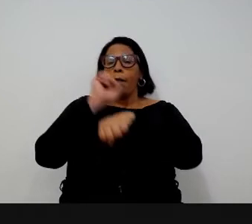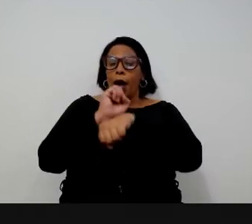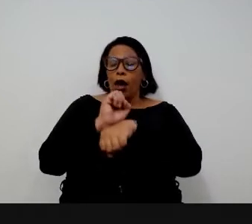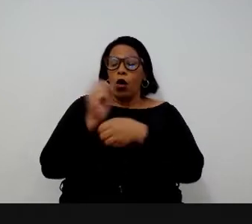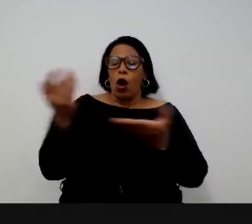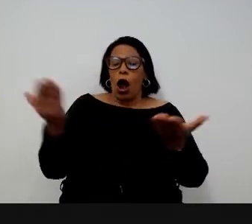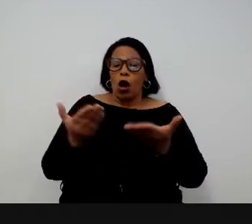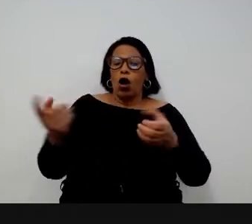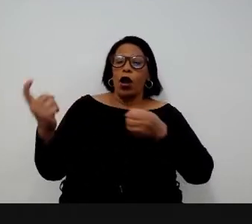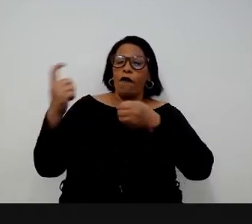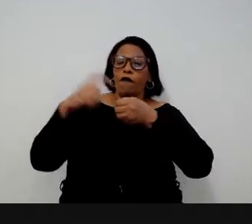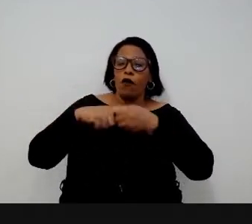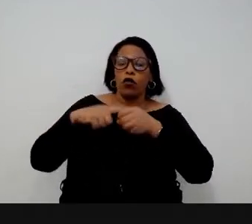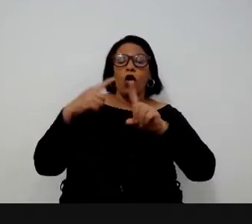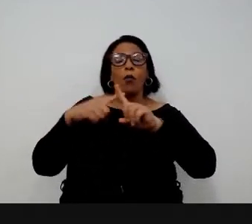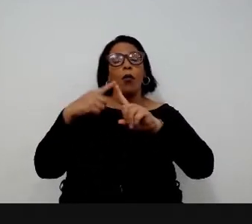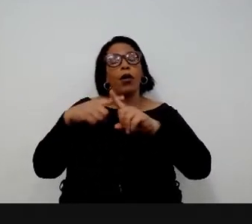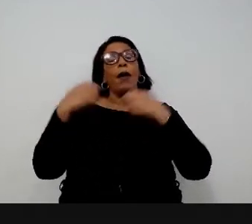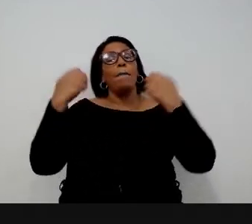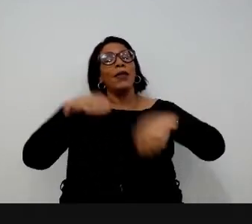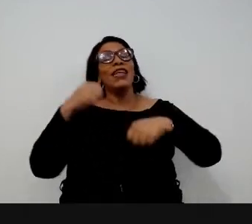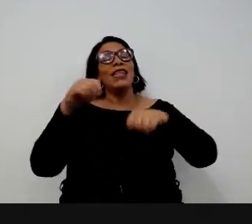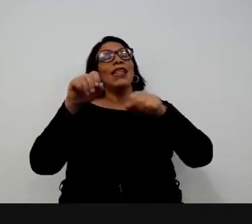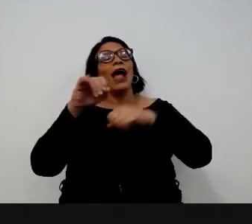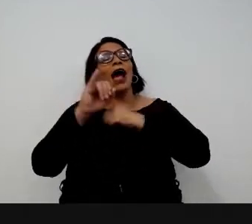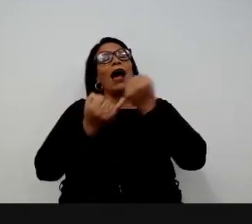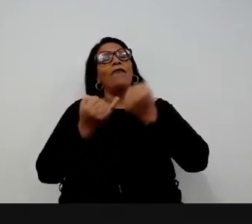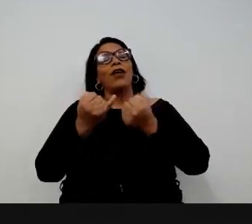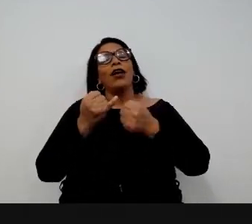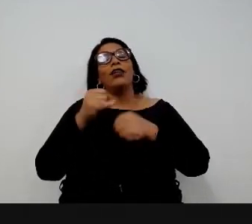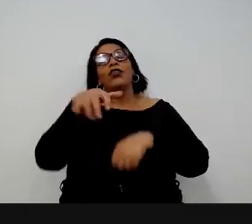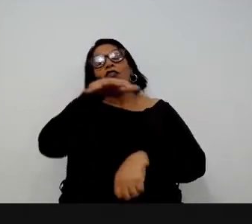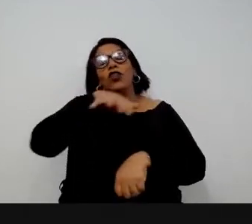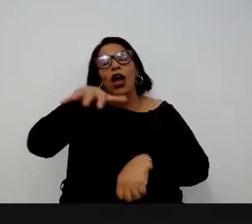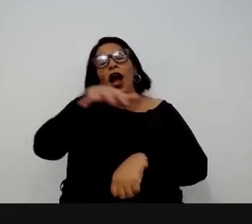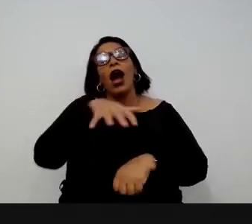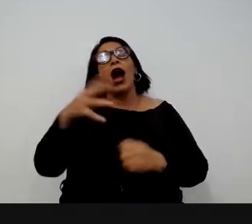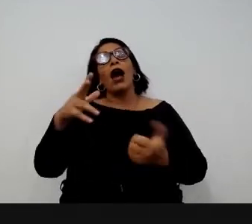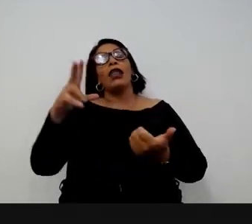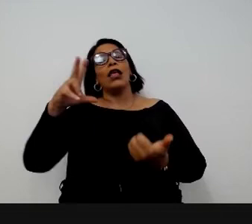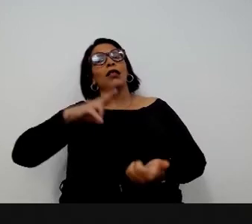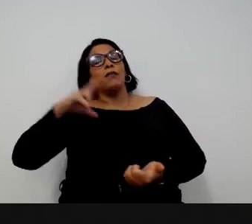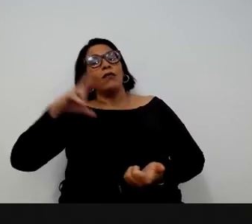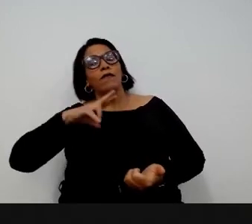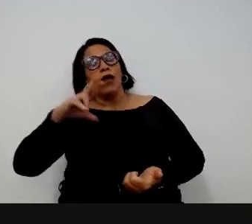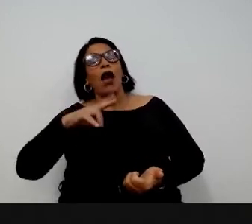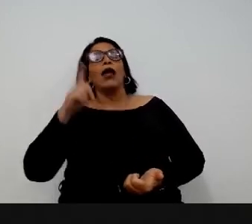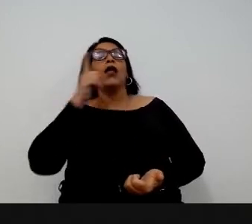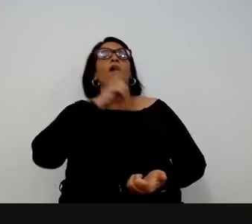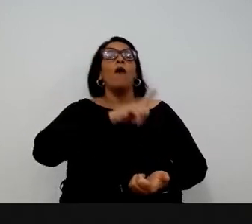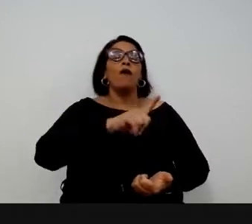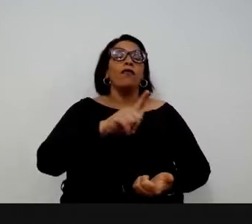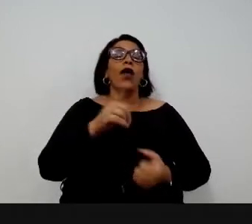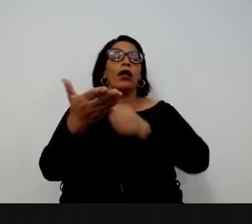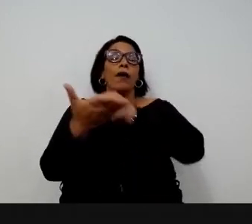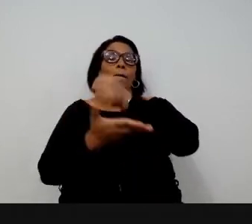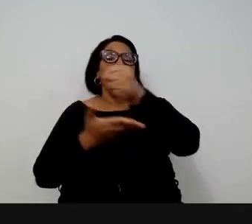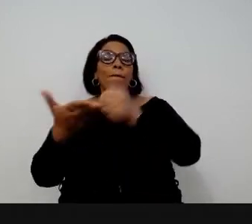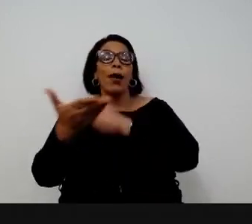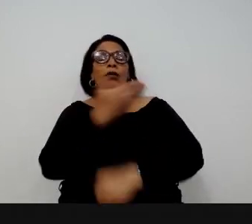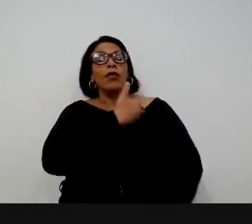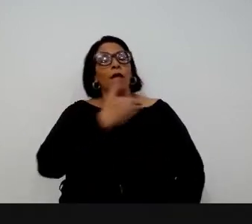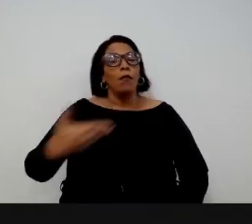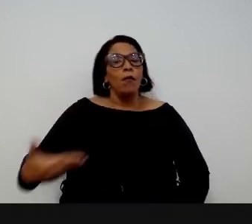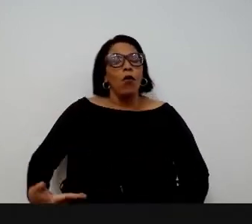porque dependia de bases privadas, que eram menos confiáveis ao longo do tempo. A gente hoje consegue fazer isso com bases públicas que são